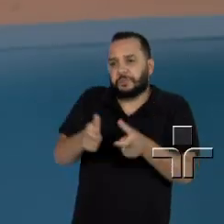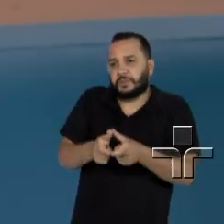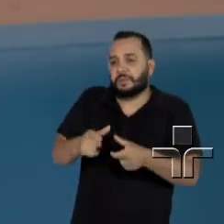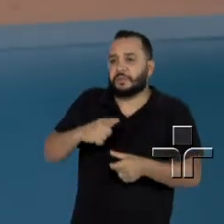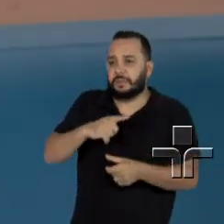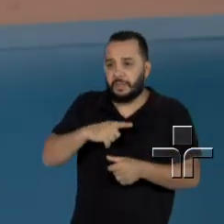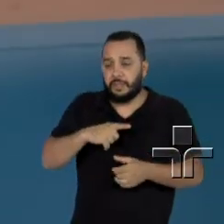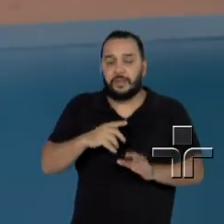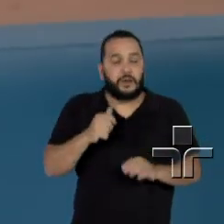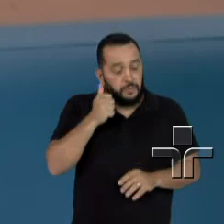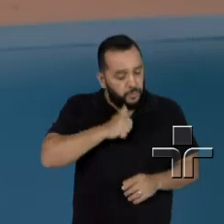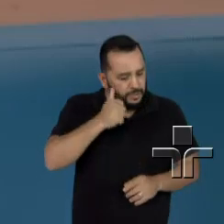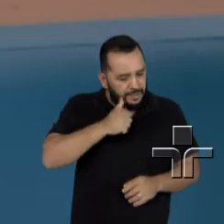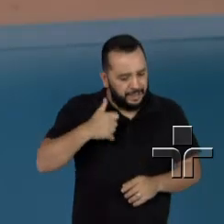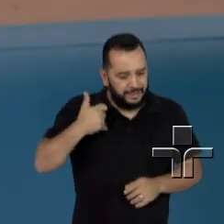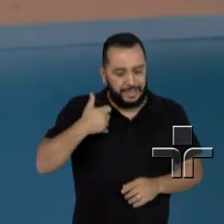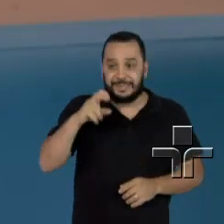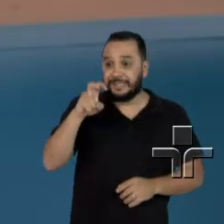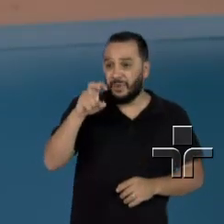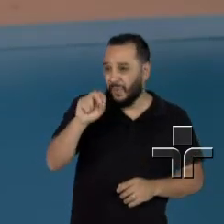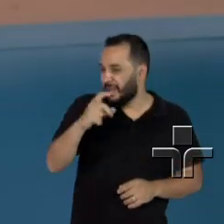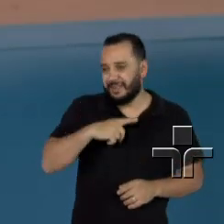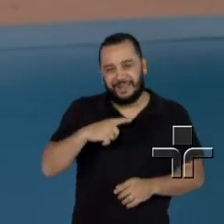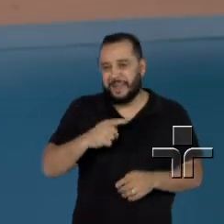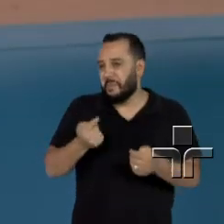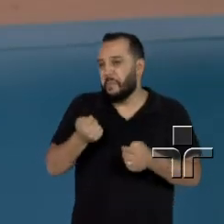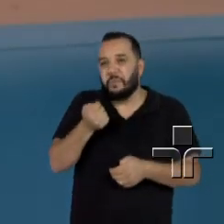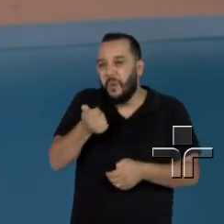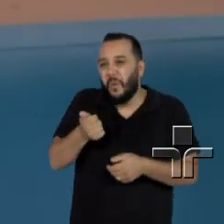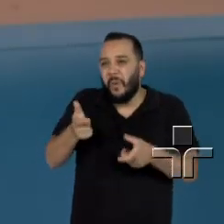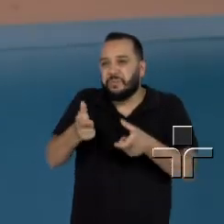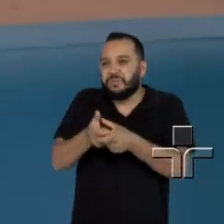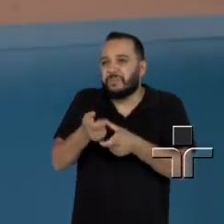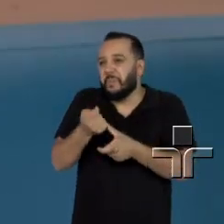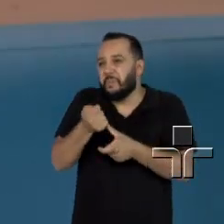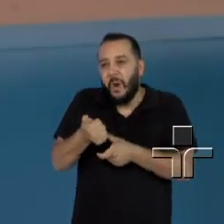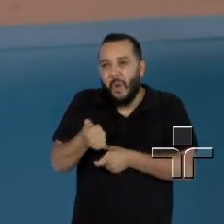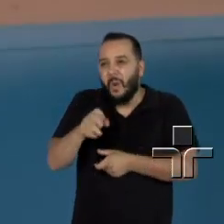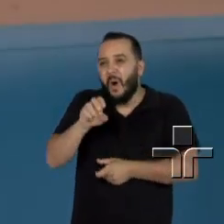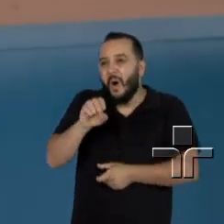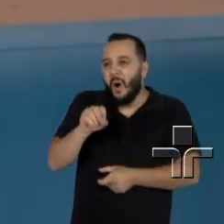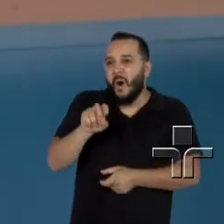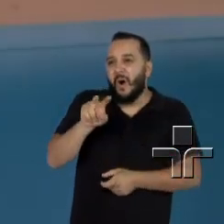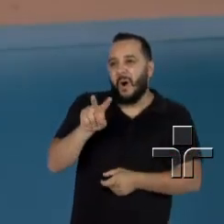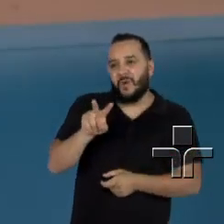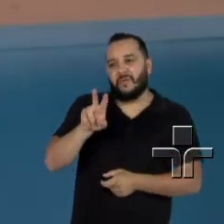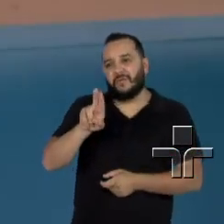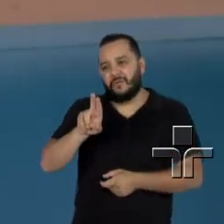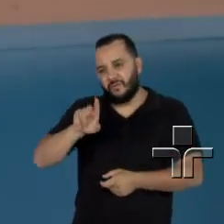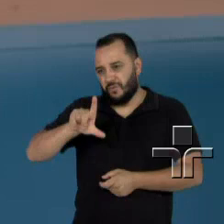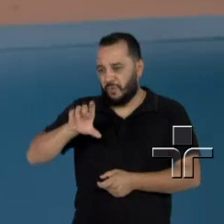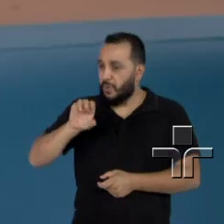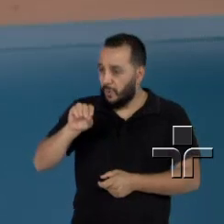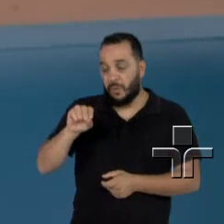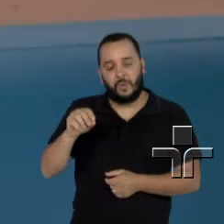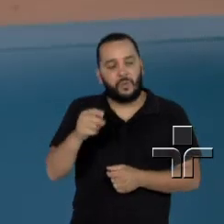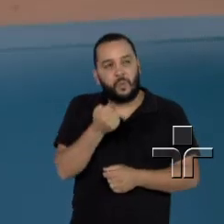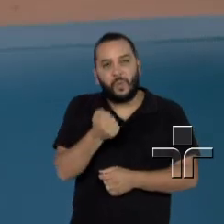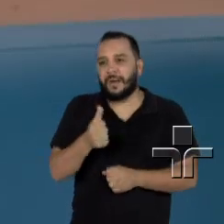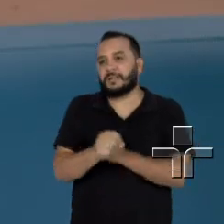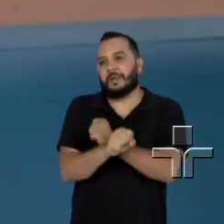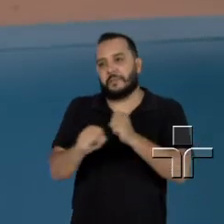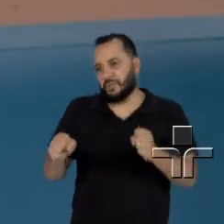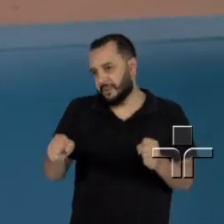reserva ovariana muito precária. Então, é quase que impossível de uma forma natural que ela conquiste a gestação